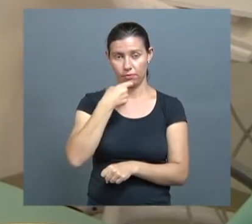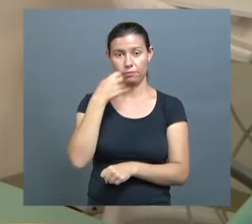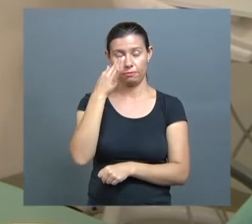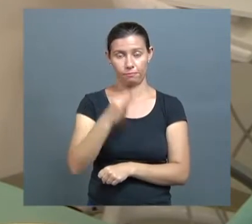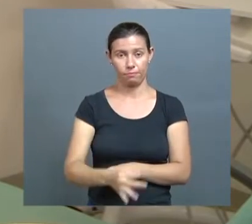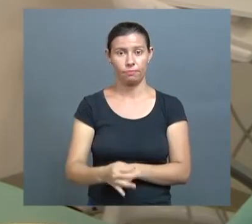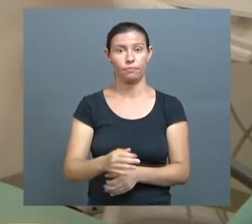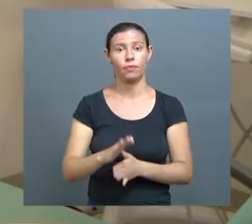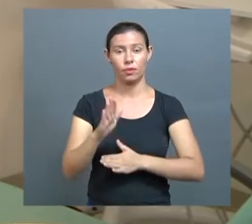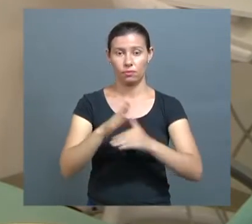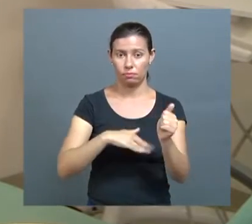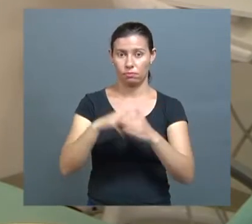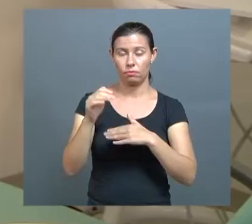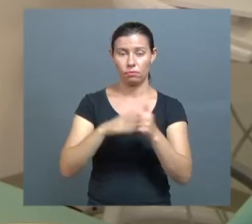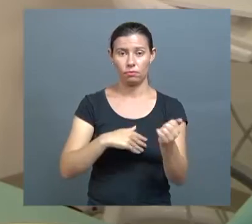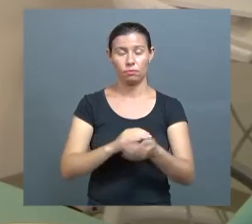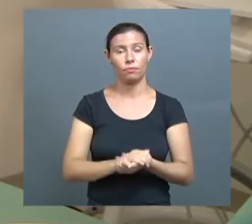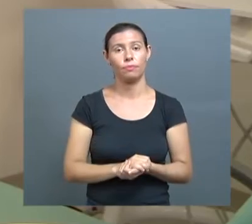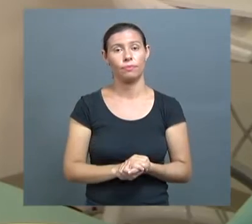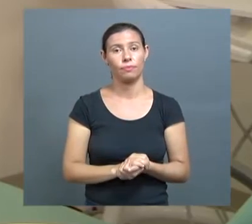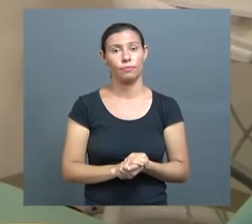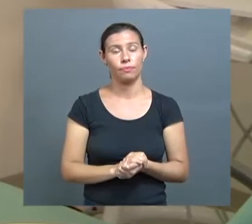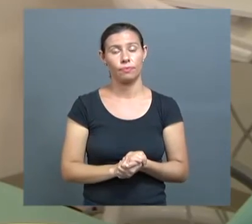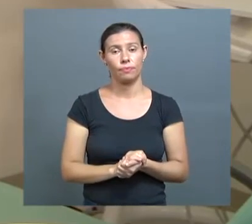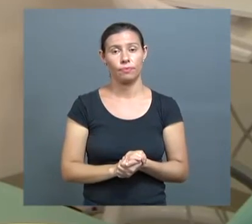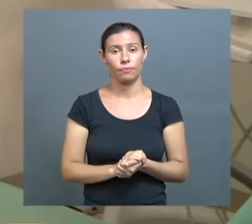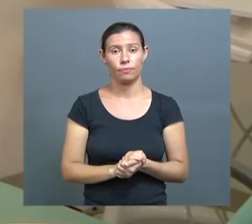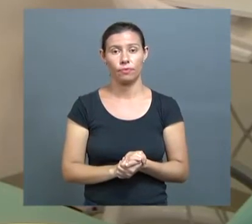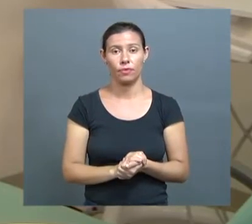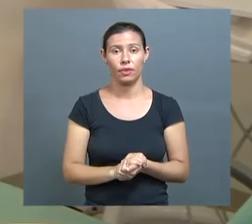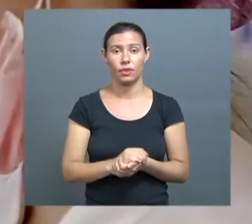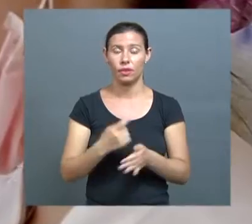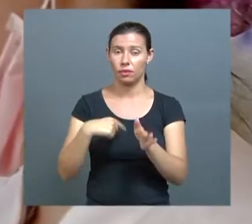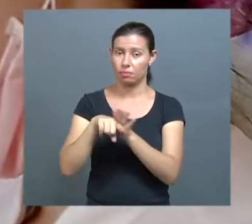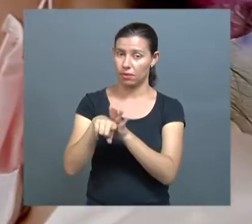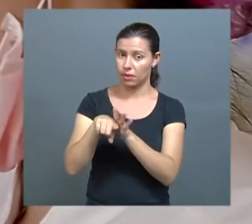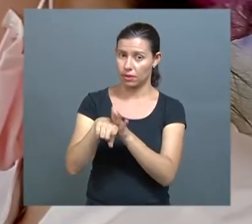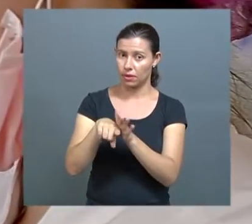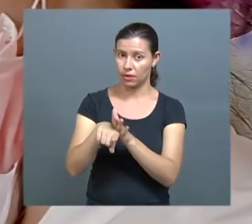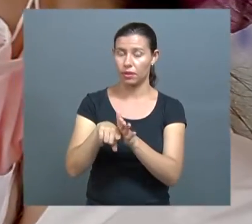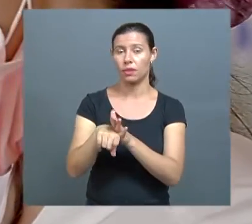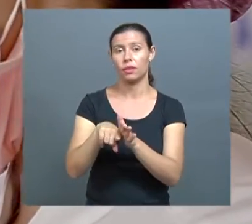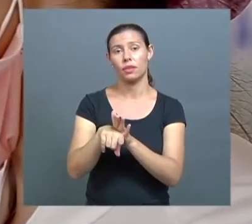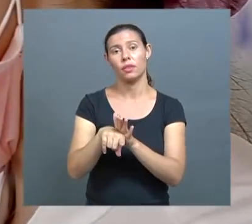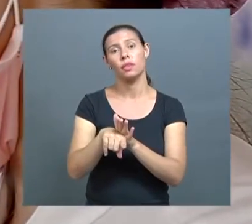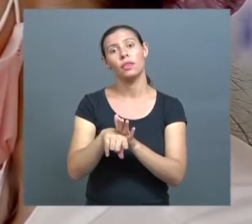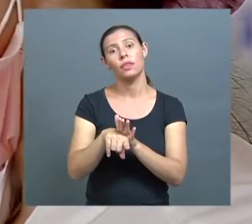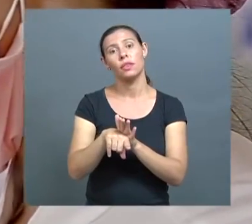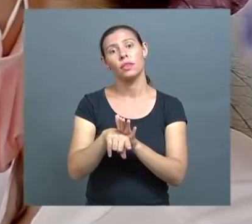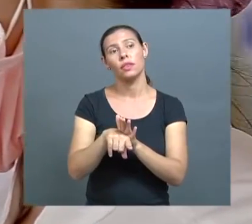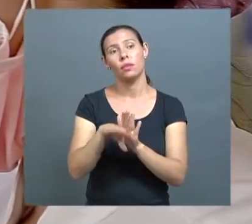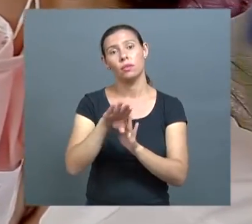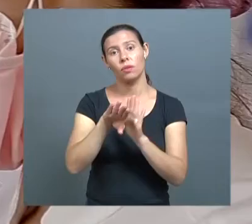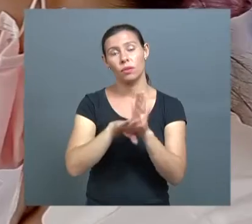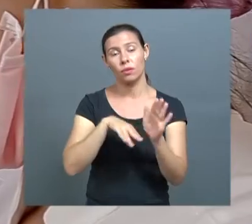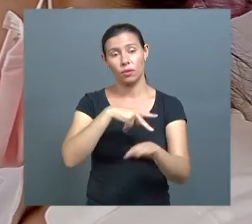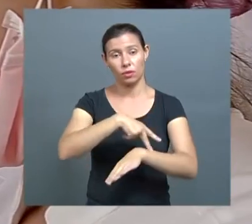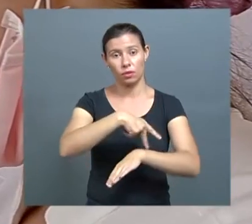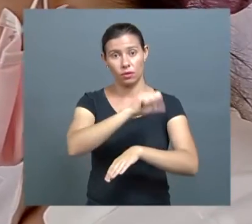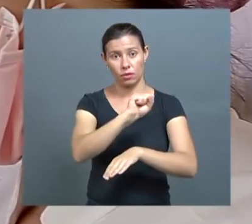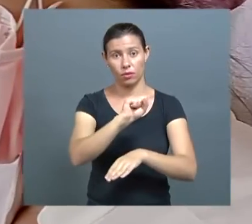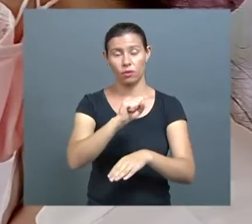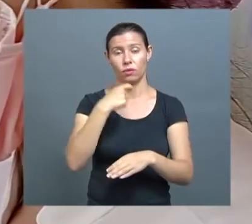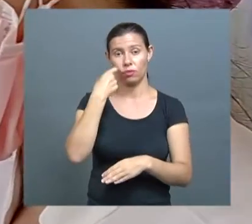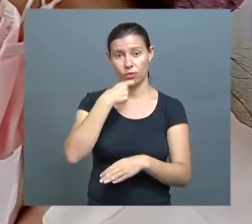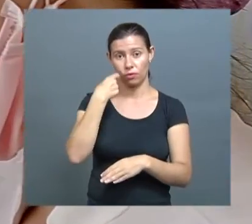competência. Além disso, inúmeras pesquisas através do Programa de Pós-graduação de Odontologia que